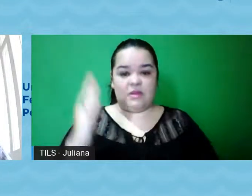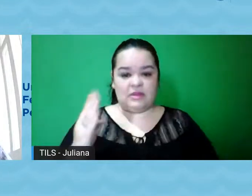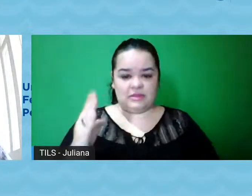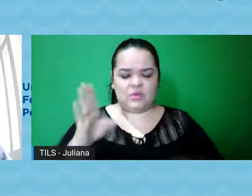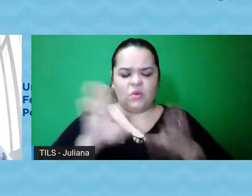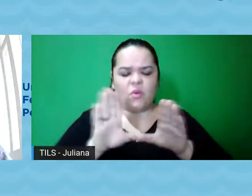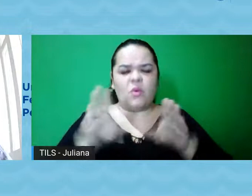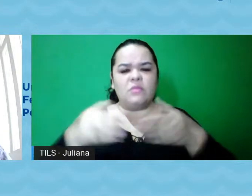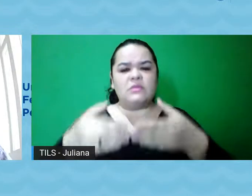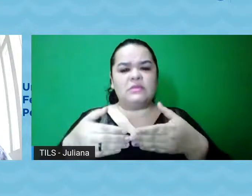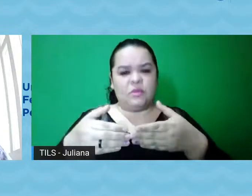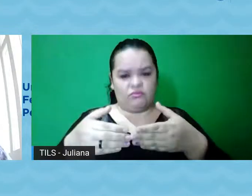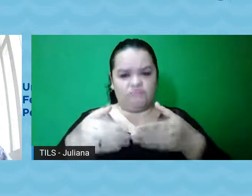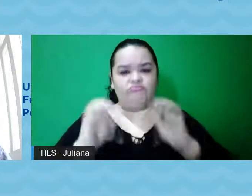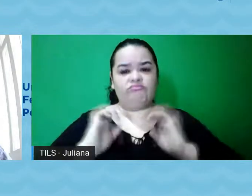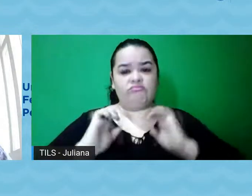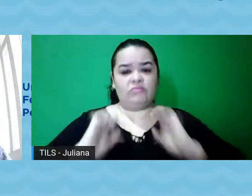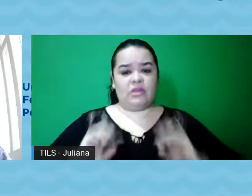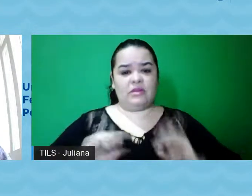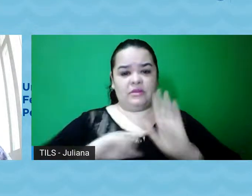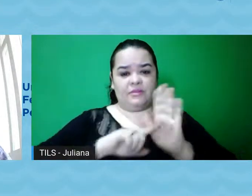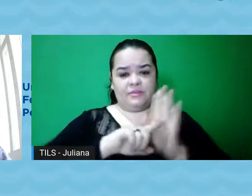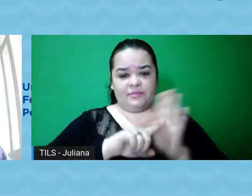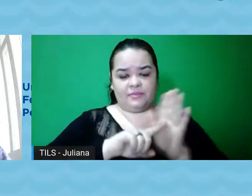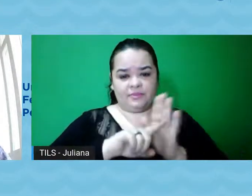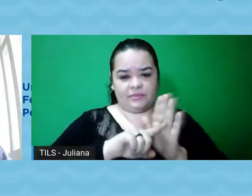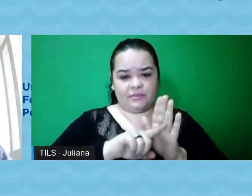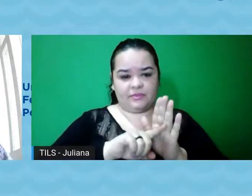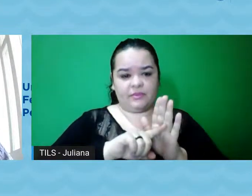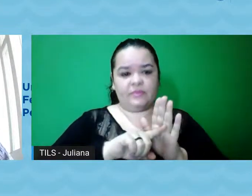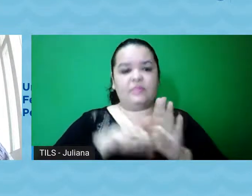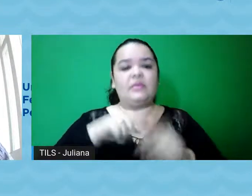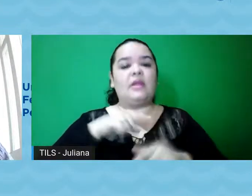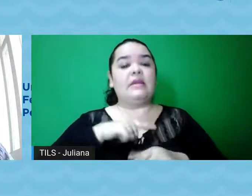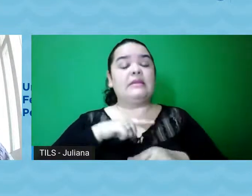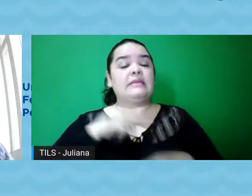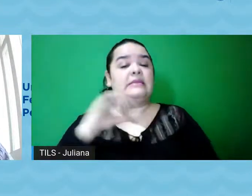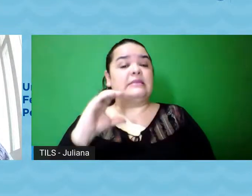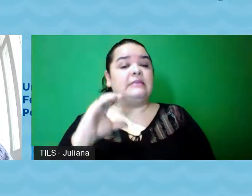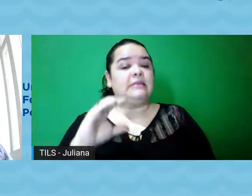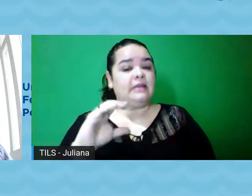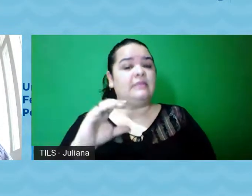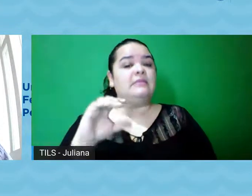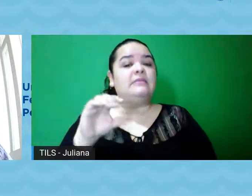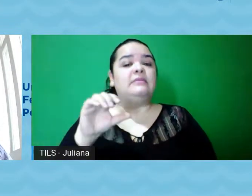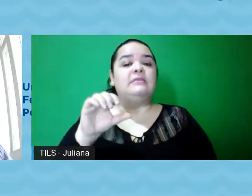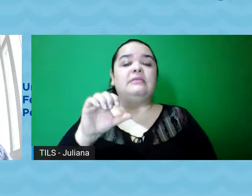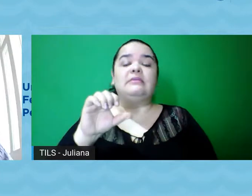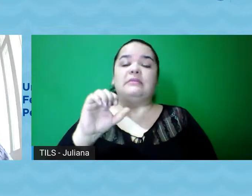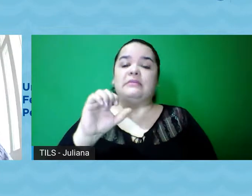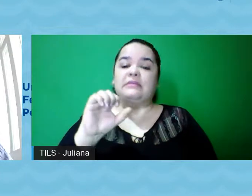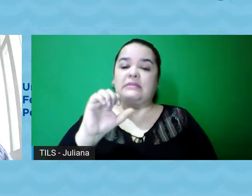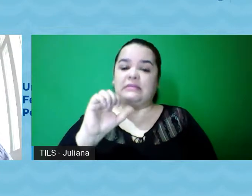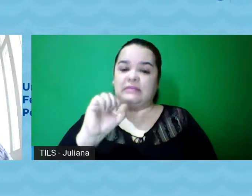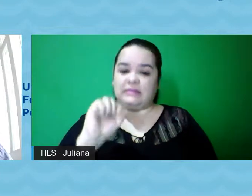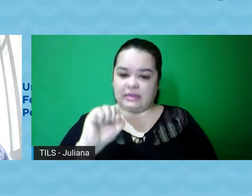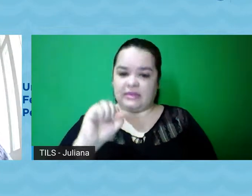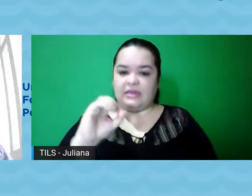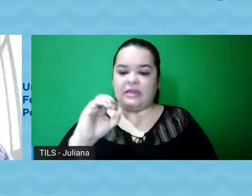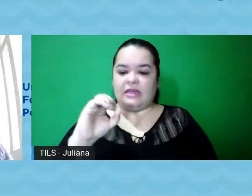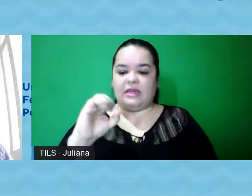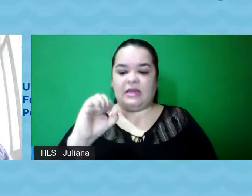uma ação vinculada do projeto unificado de ensino acolhido à CCSO e pretende discutir a Plataforma Brasil, que é uma base